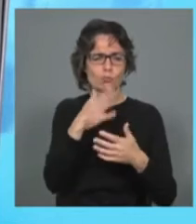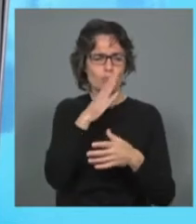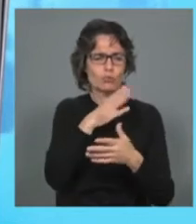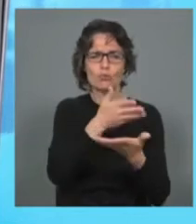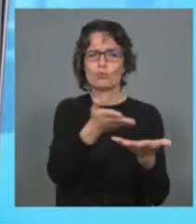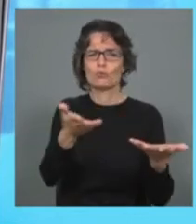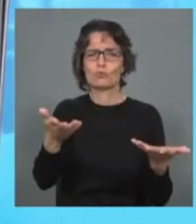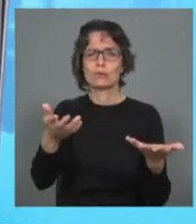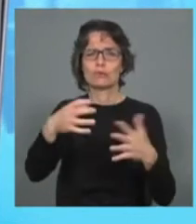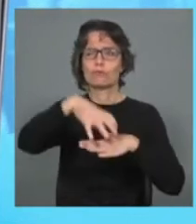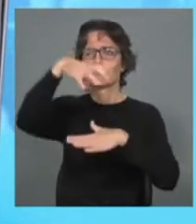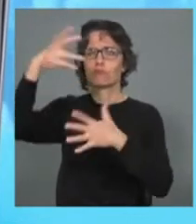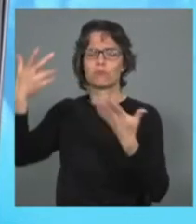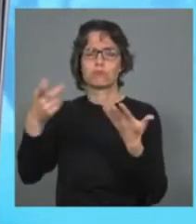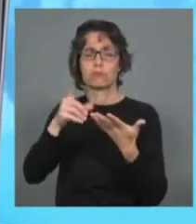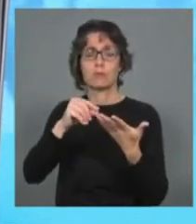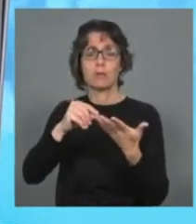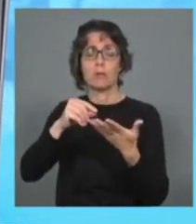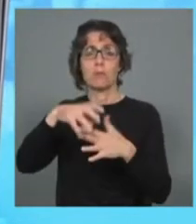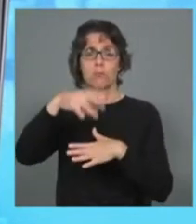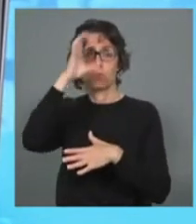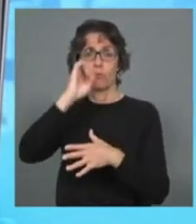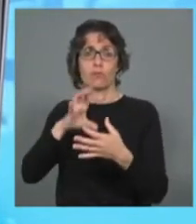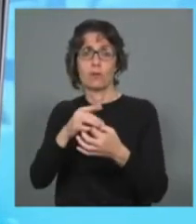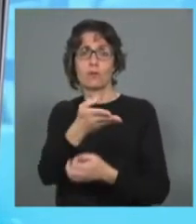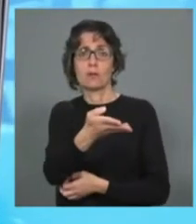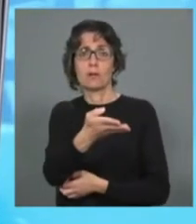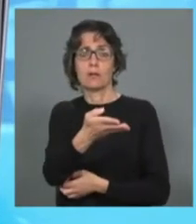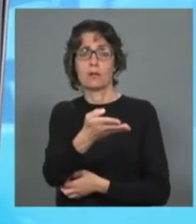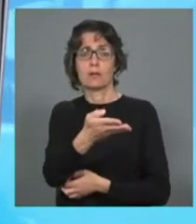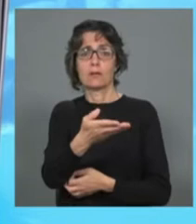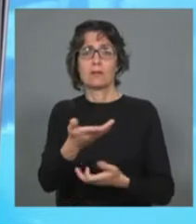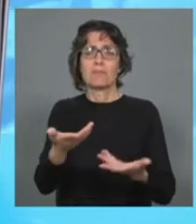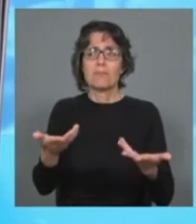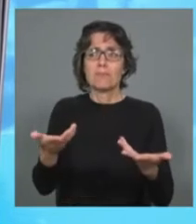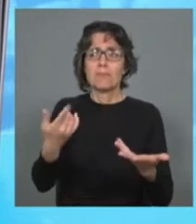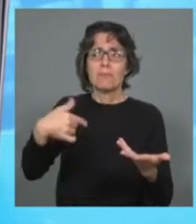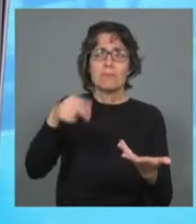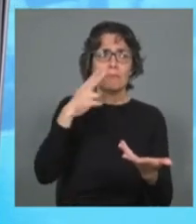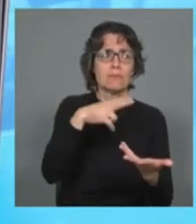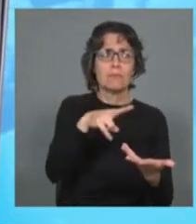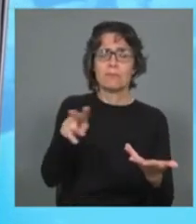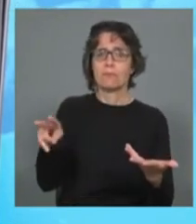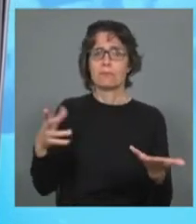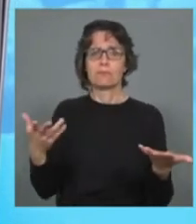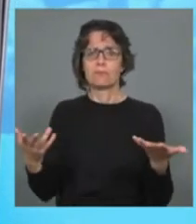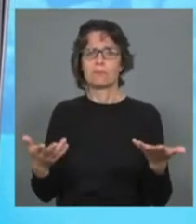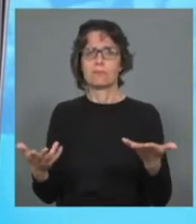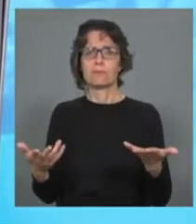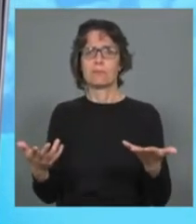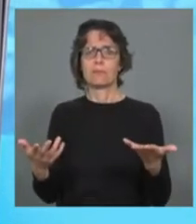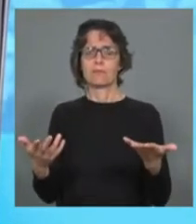edifícios governamentais também, portanto nota-se, quando olhamos, vemos logo esta